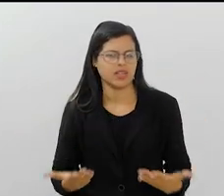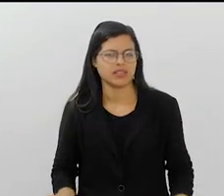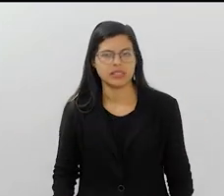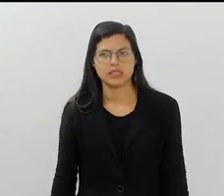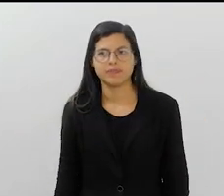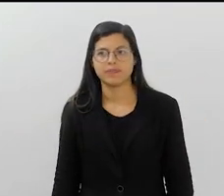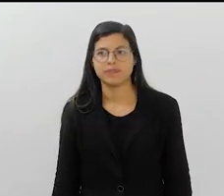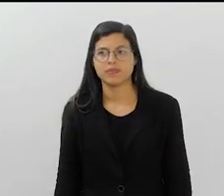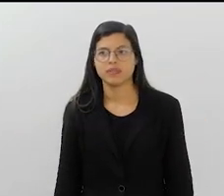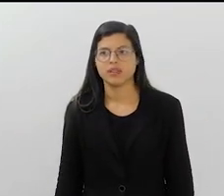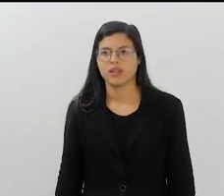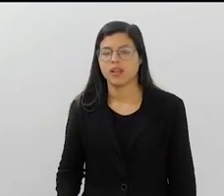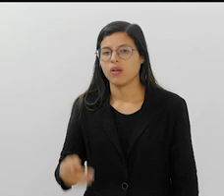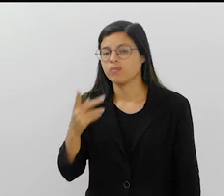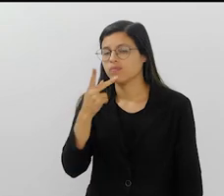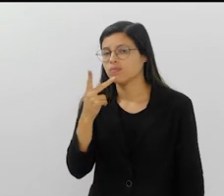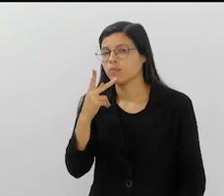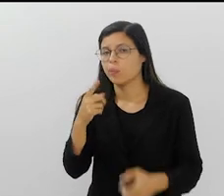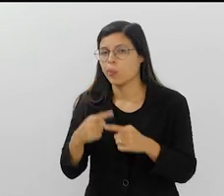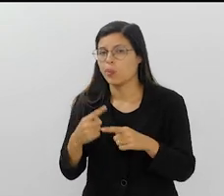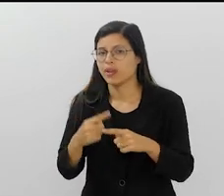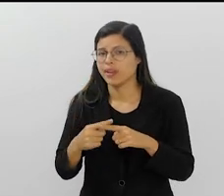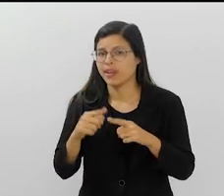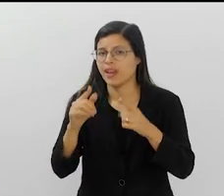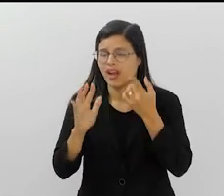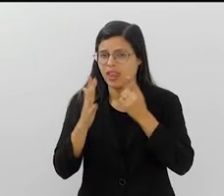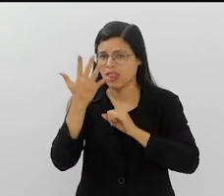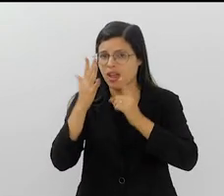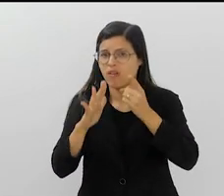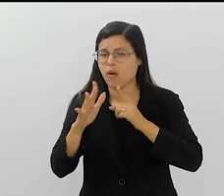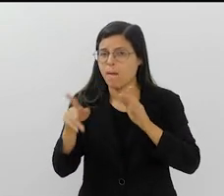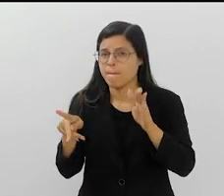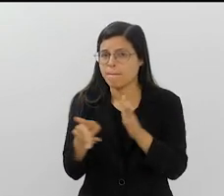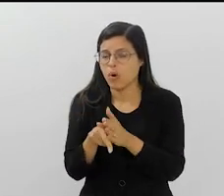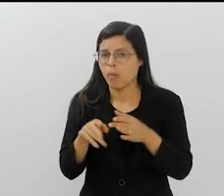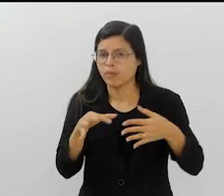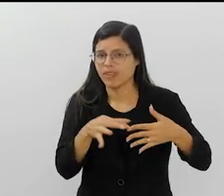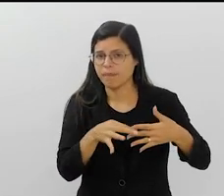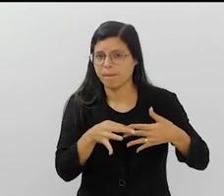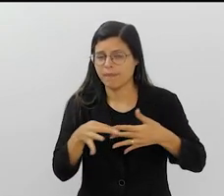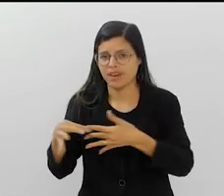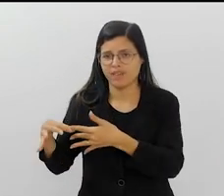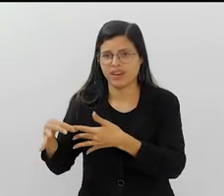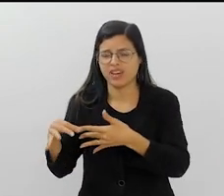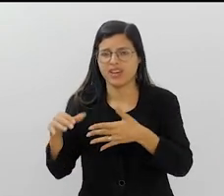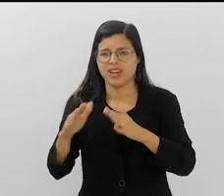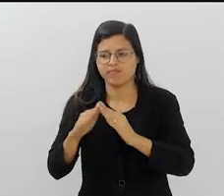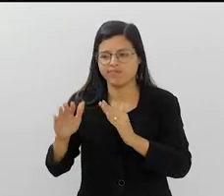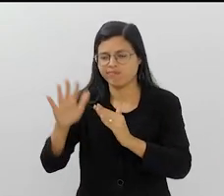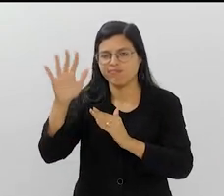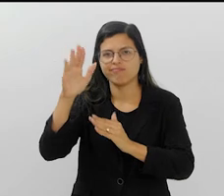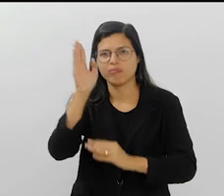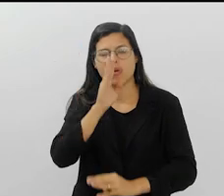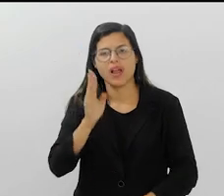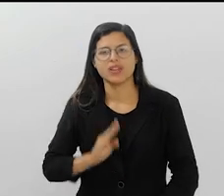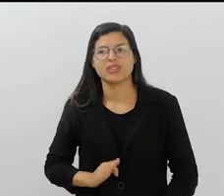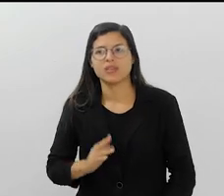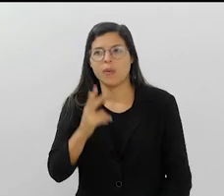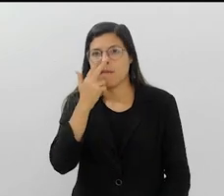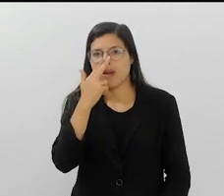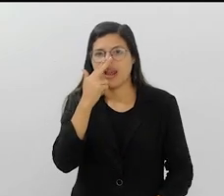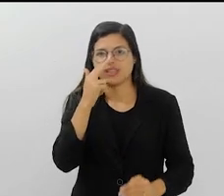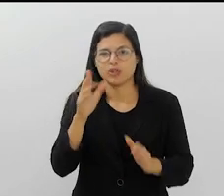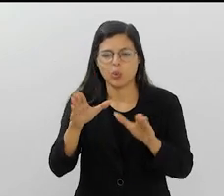Eu atribuo isso a ser uma festa oriunda das periferias do Brasil. Nada que vem das periferias do Brasil é bem recebido